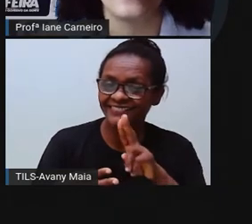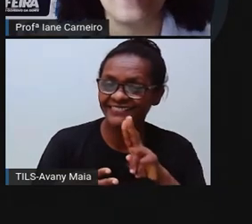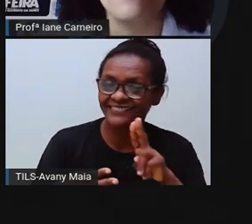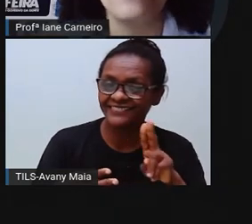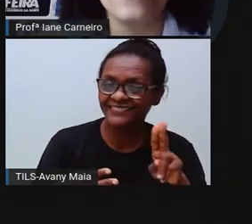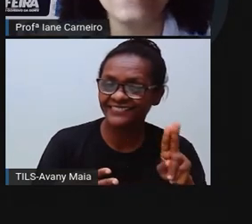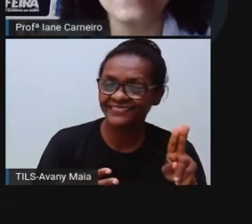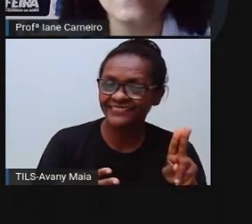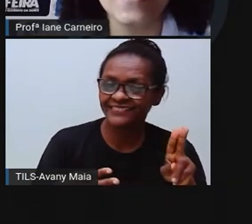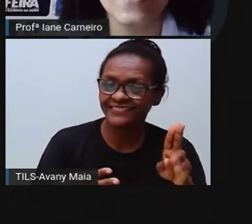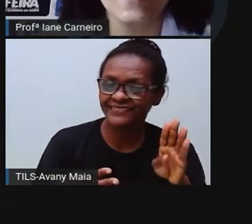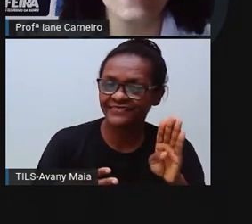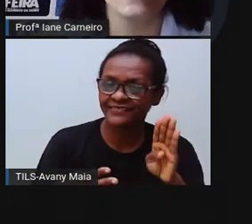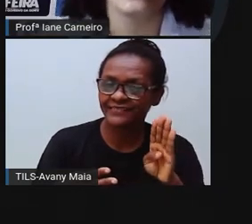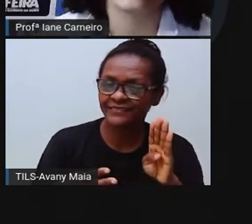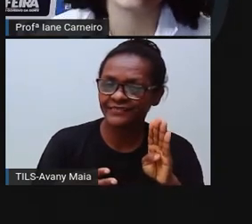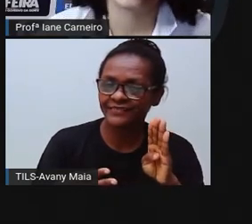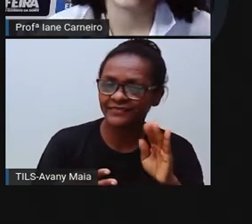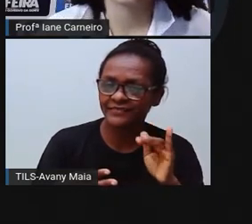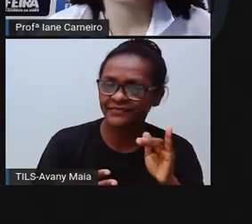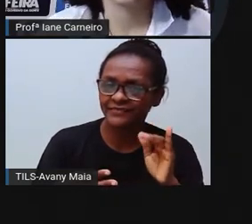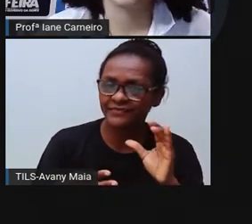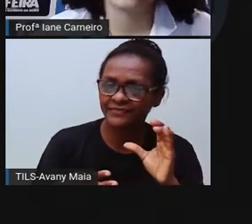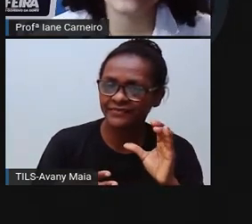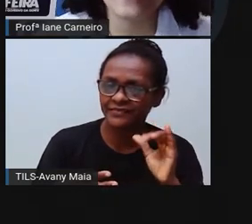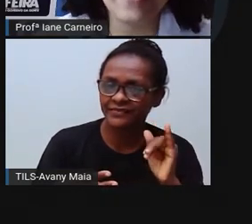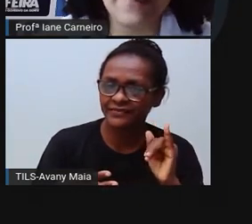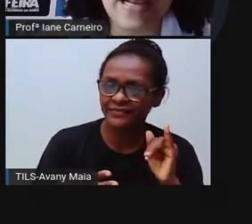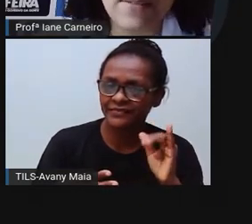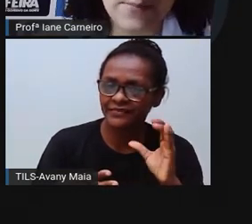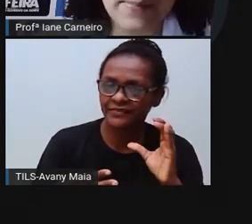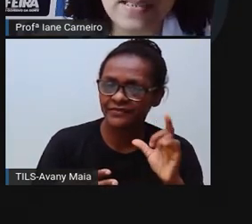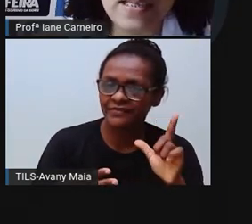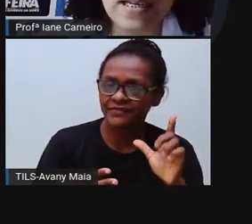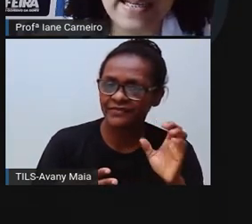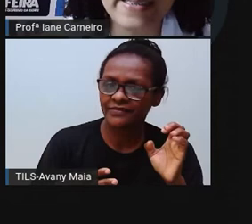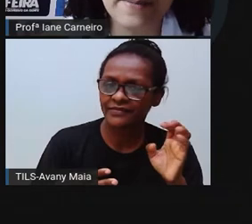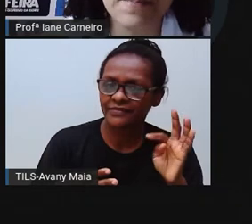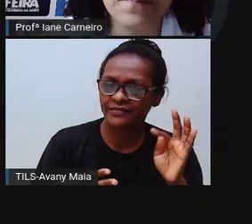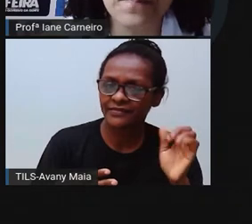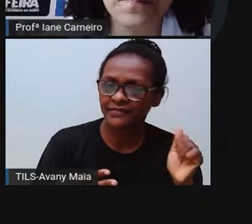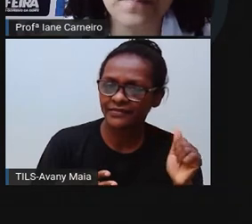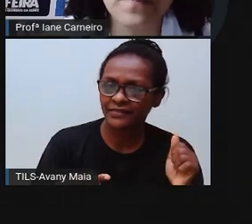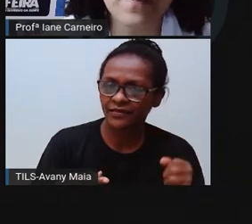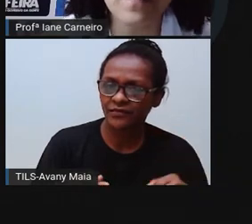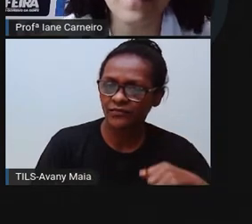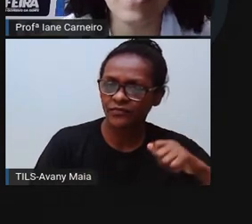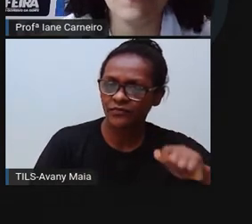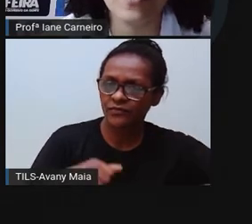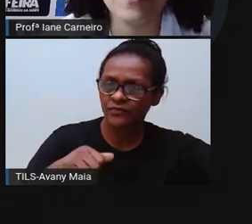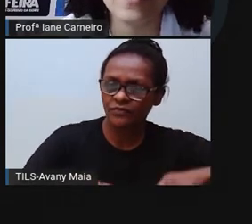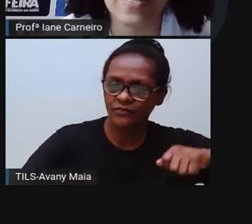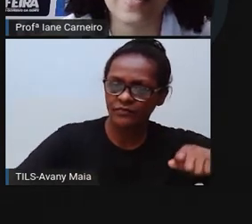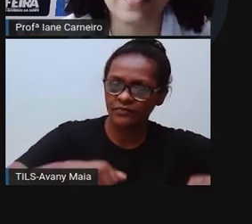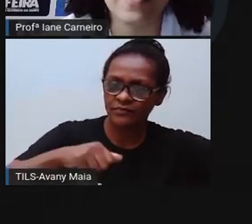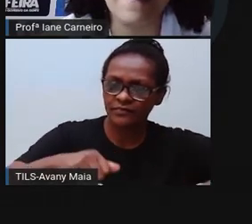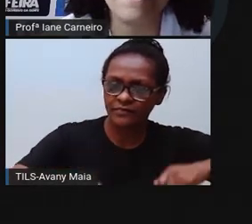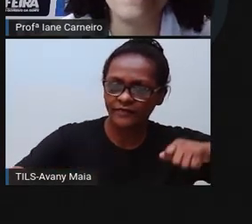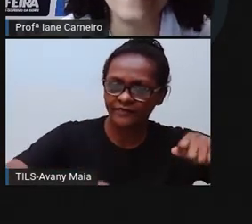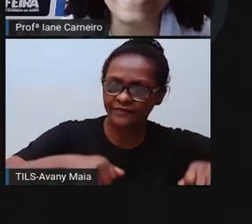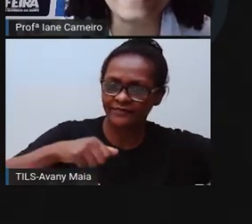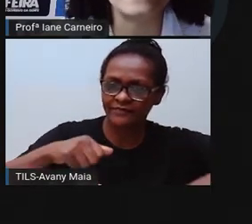É a bicicleta. Vamos escrever a palavra bicicleta? Vamos lá.